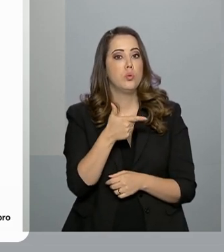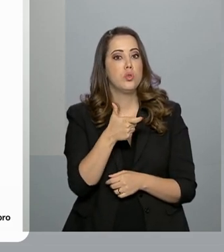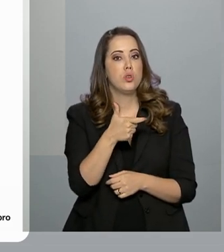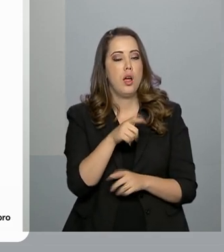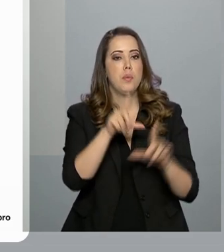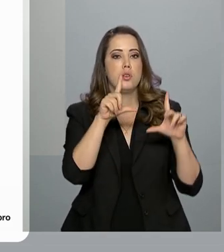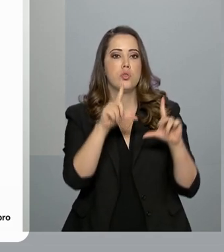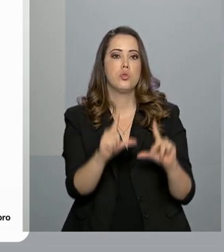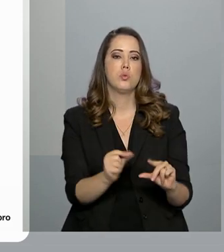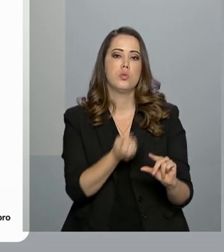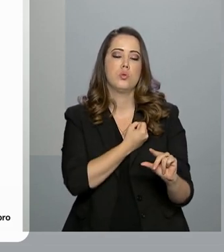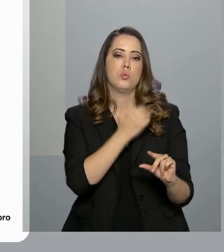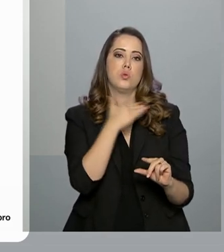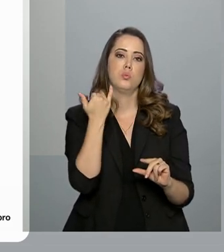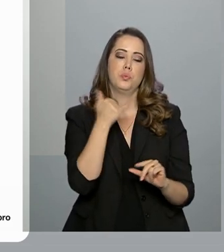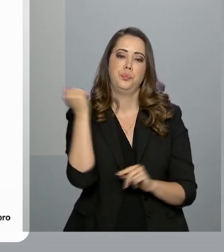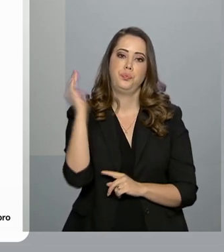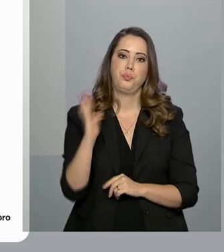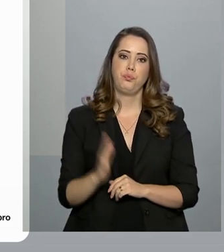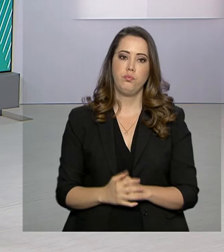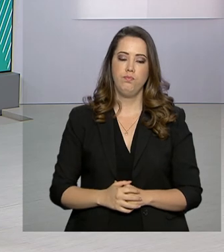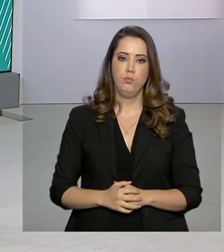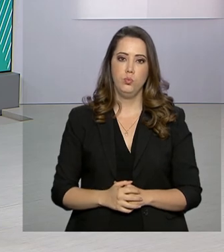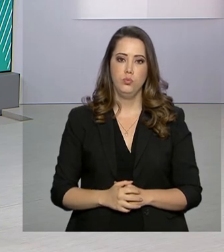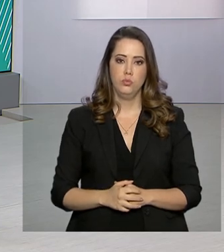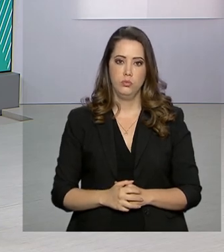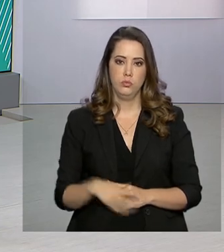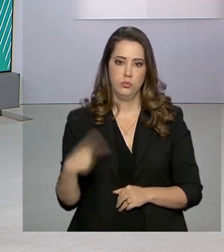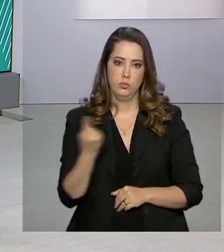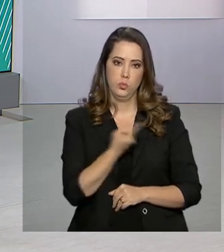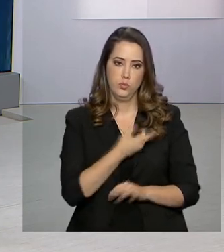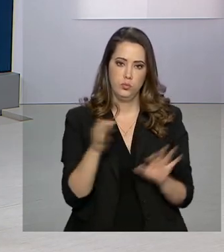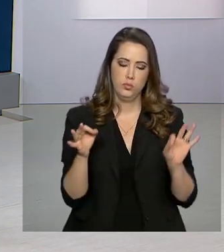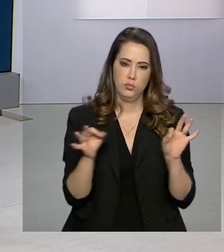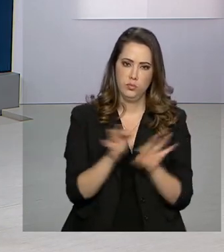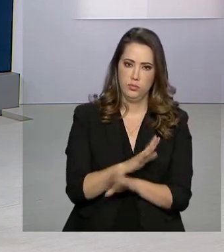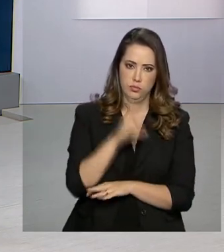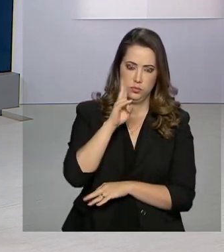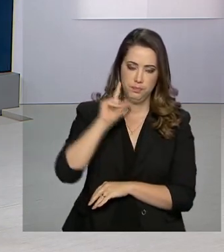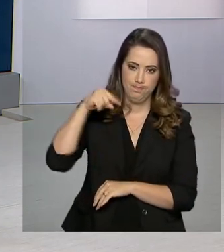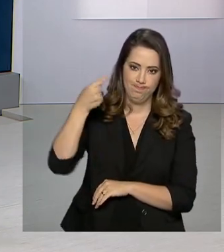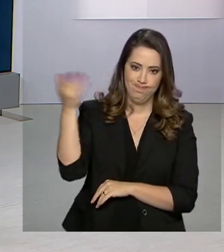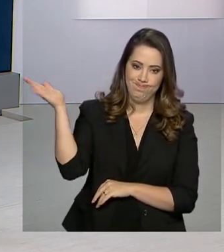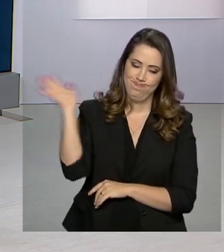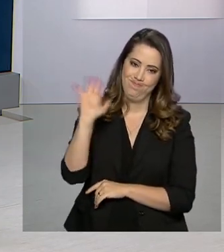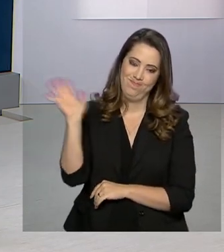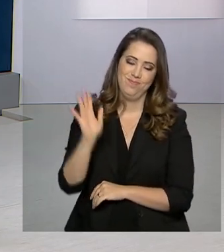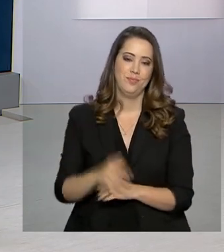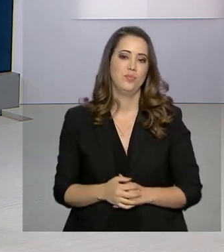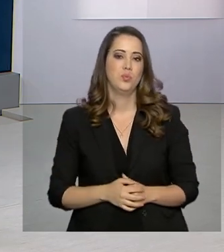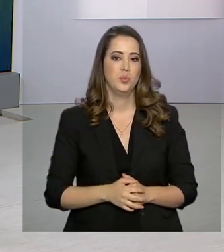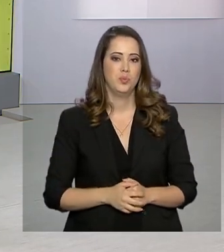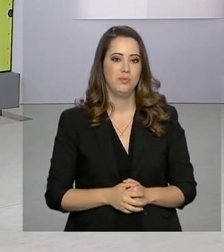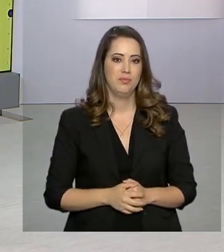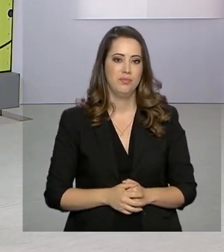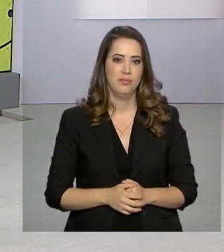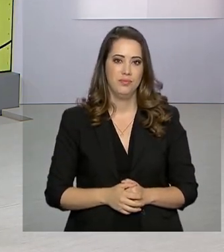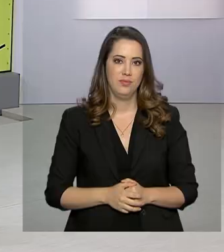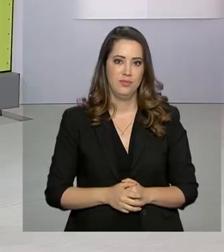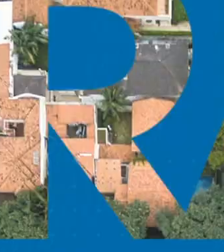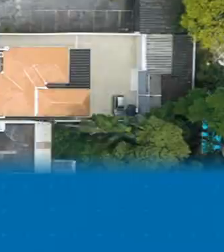diminuição do número de mortes no Brasil. Nós ficamos por aqui. Nos vemos, então, na próxima edição. Até lá. Tchau.